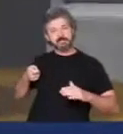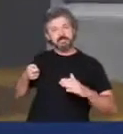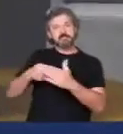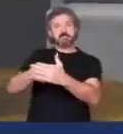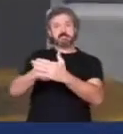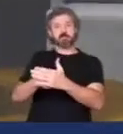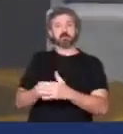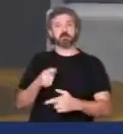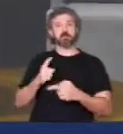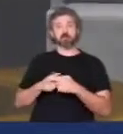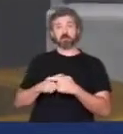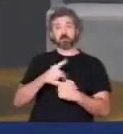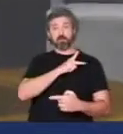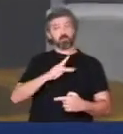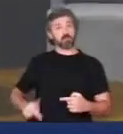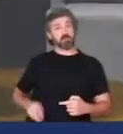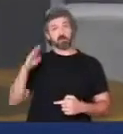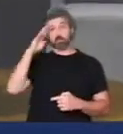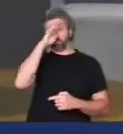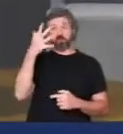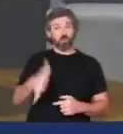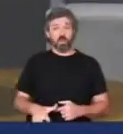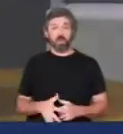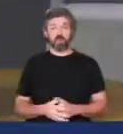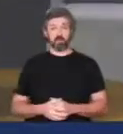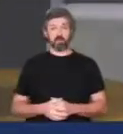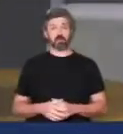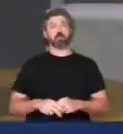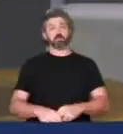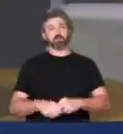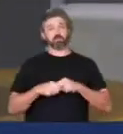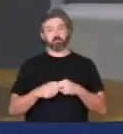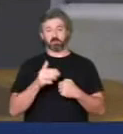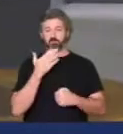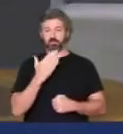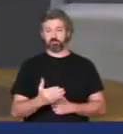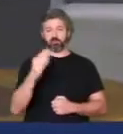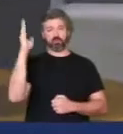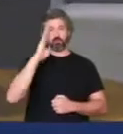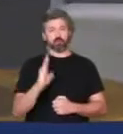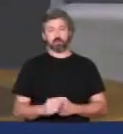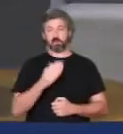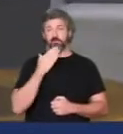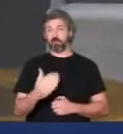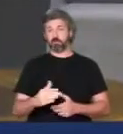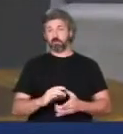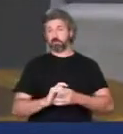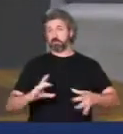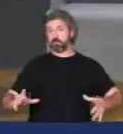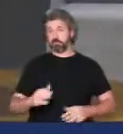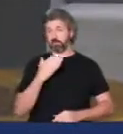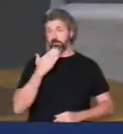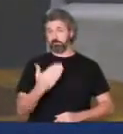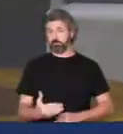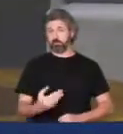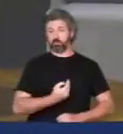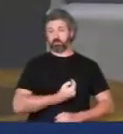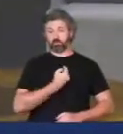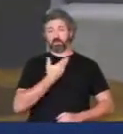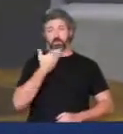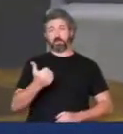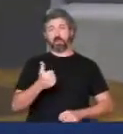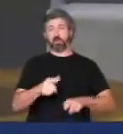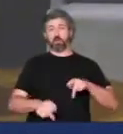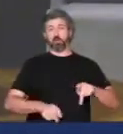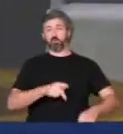600 reais porque o presidente Bolsonaro não queria por isso em nome do Brasil em nome da democracia em nome de uma vida